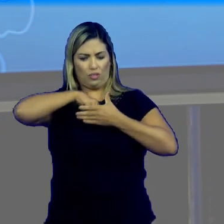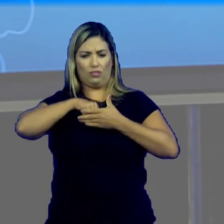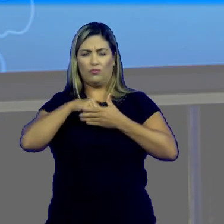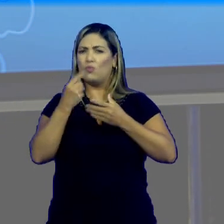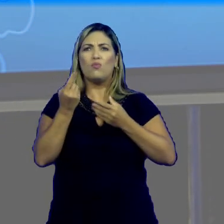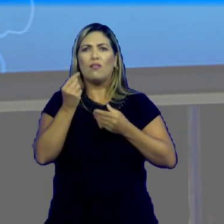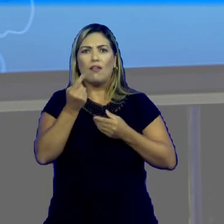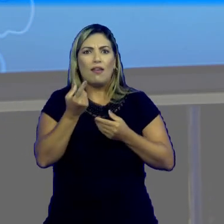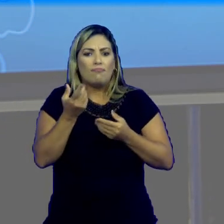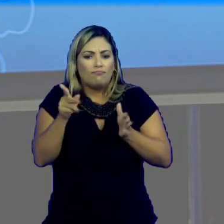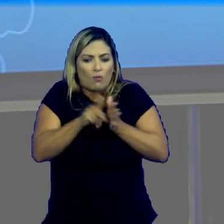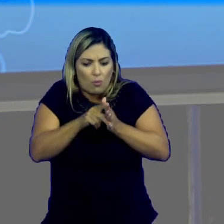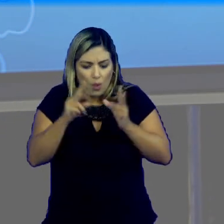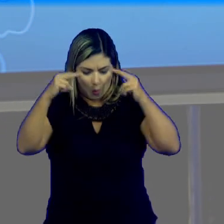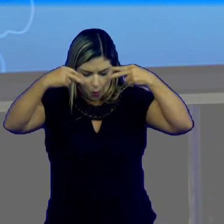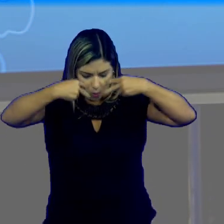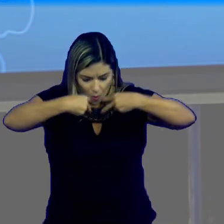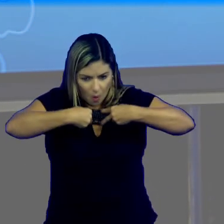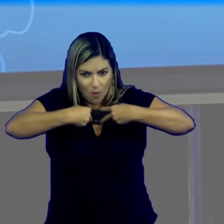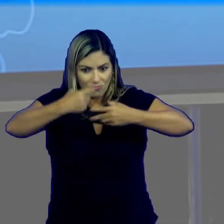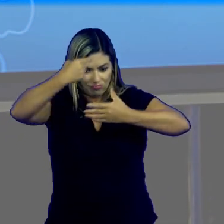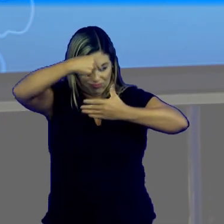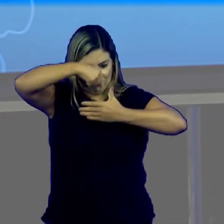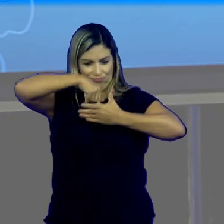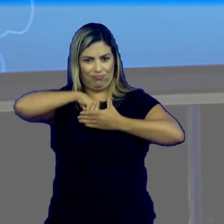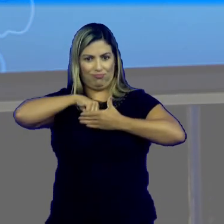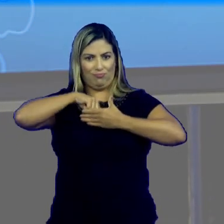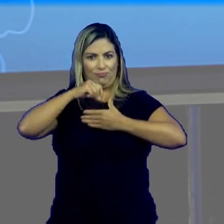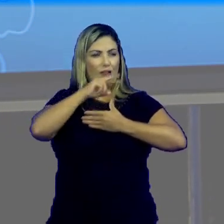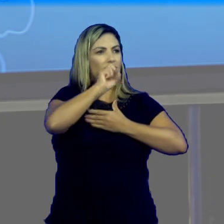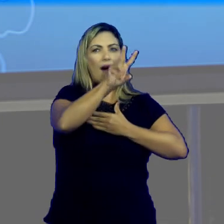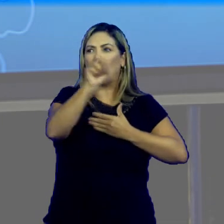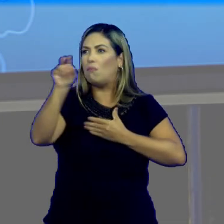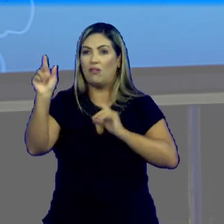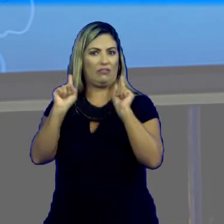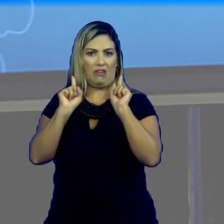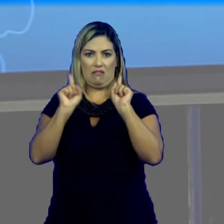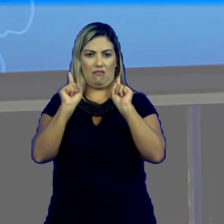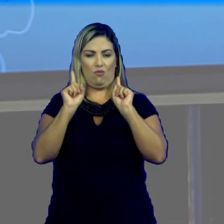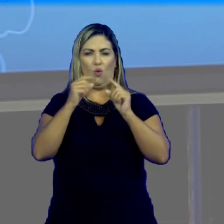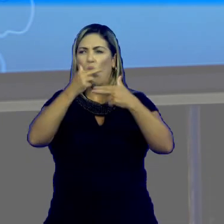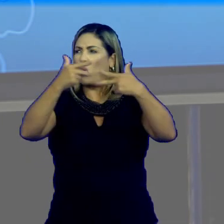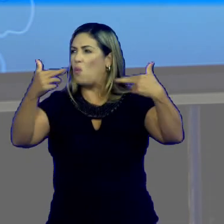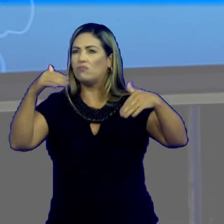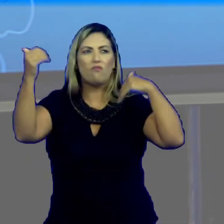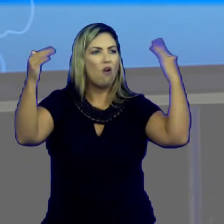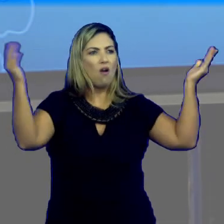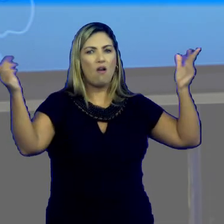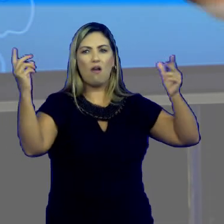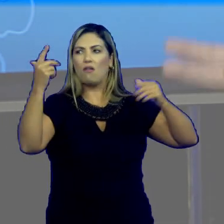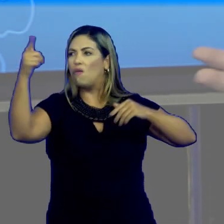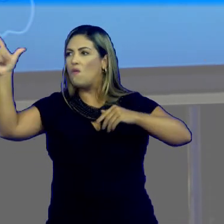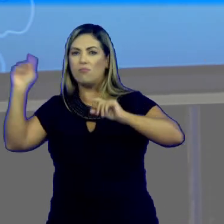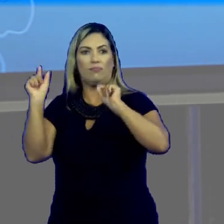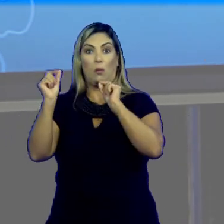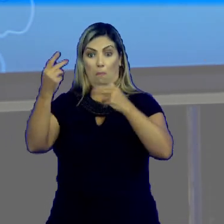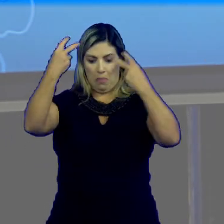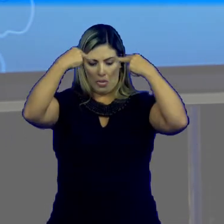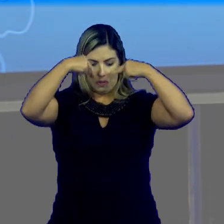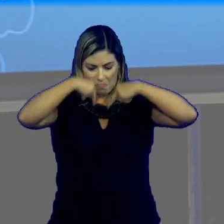é intimista. O que é visão intimista? Eu olho para dentro de mim, não para o mundo e não para as coisas, não para fora e não para o